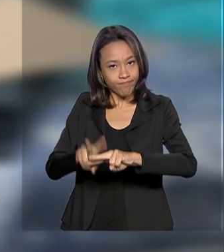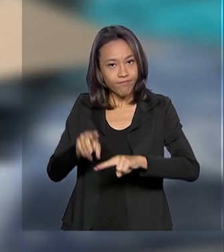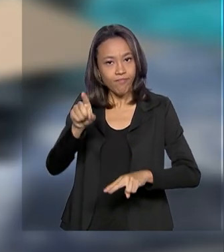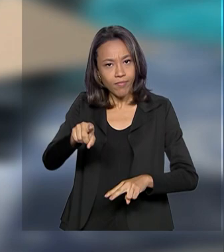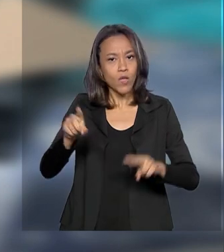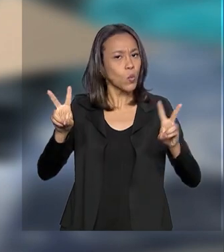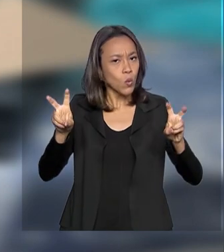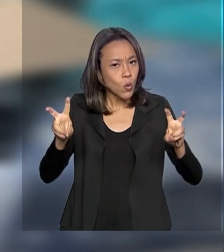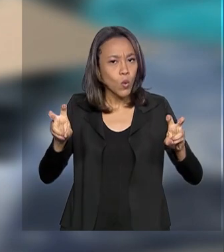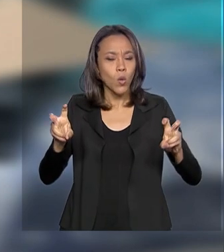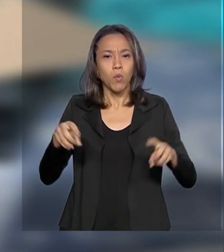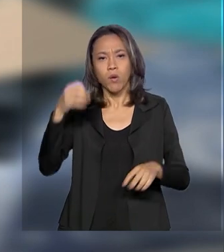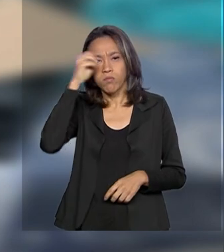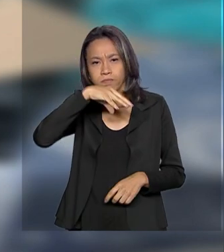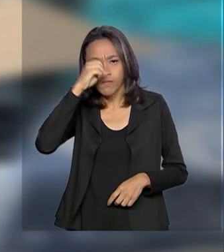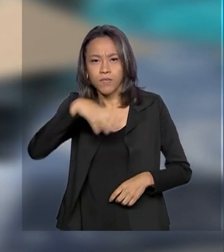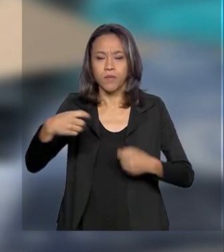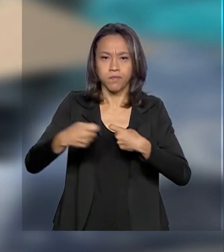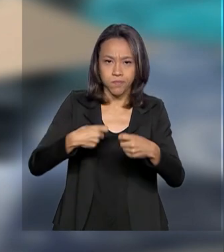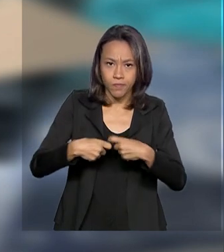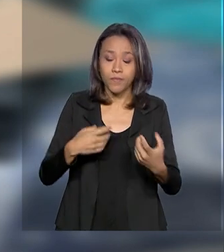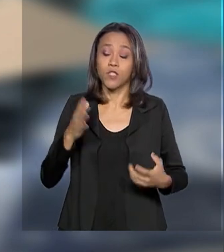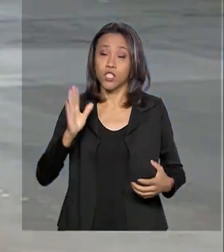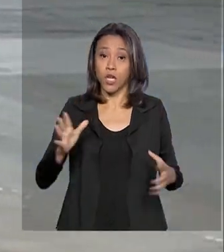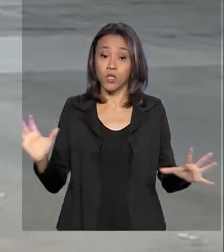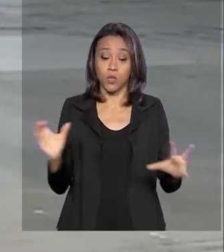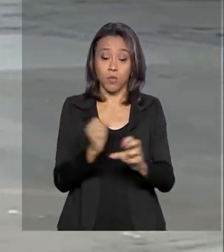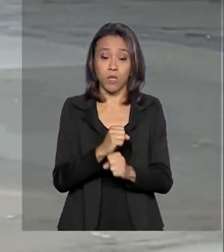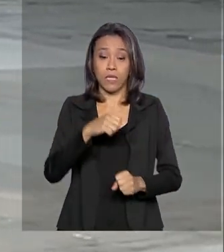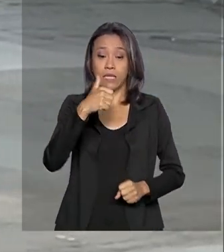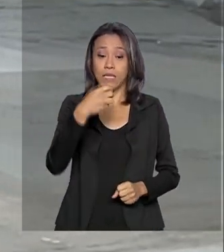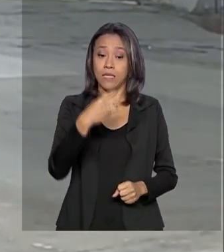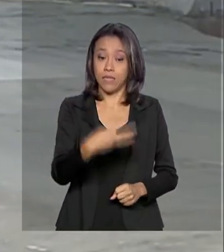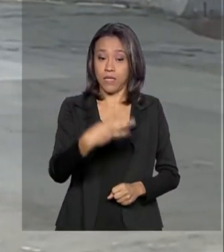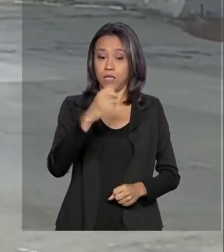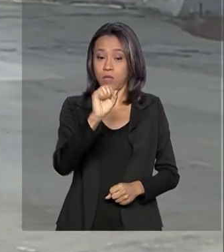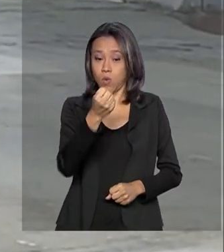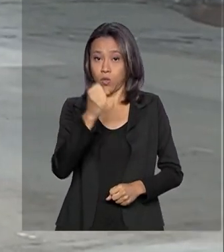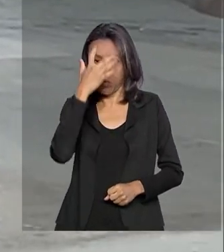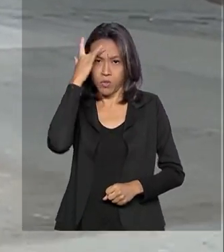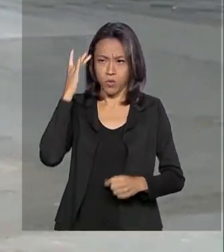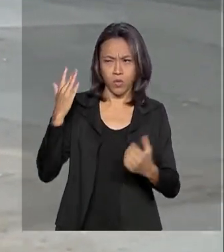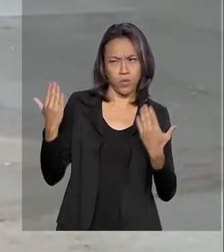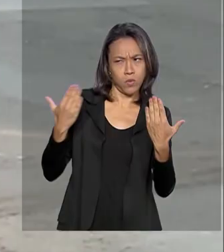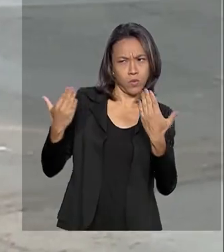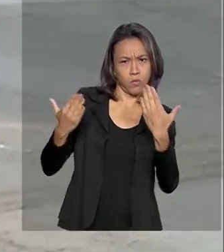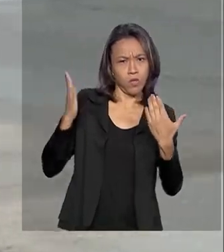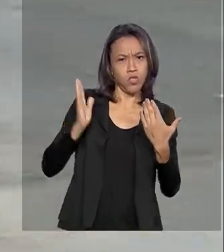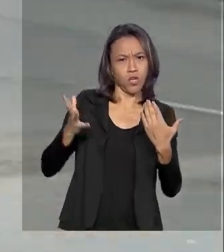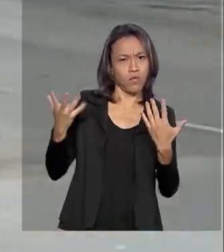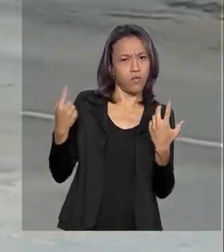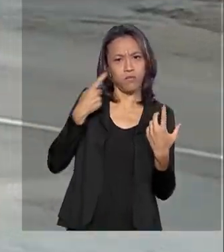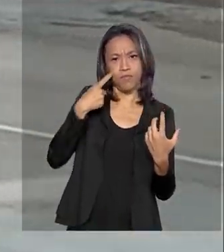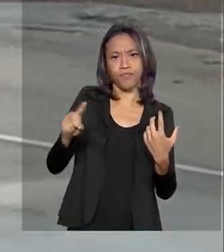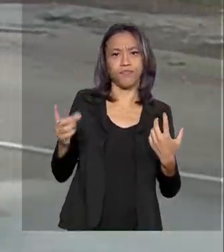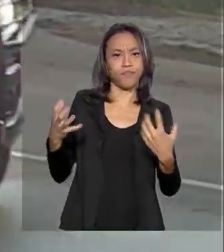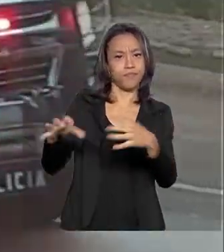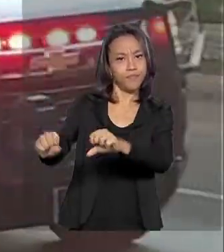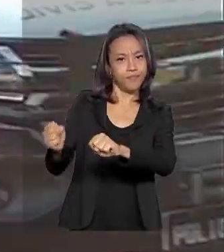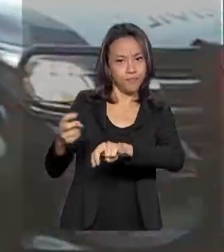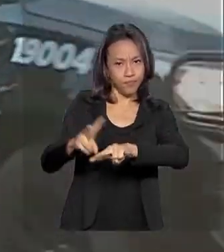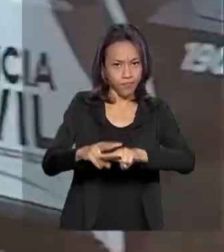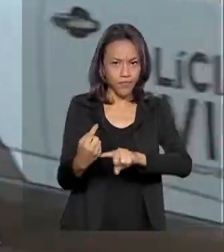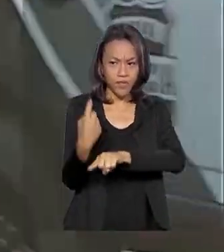exploração sexual. Até o momento, 38 suspeitos foram presos em flagrante. Desde a primeira fase da operação, em